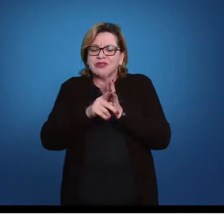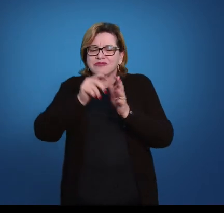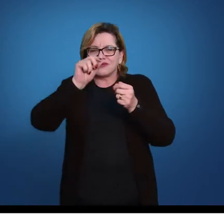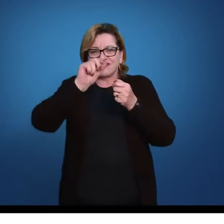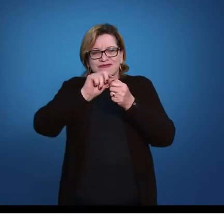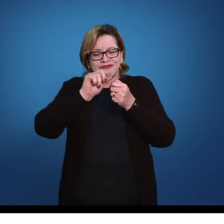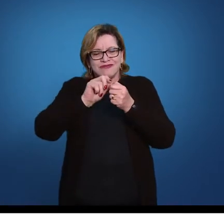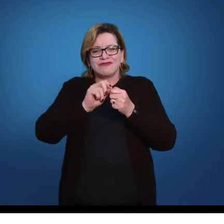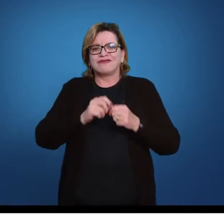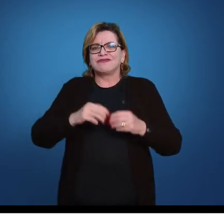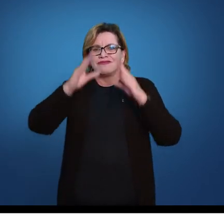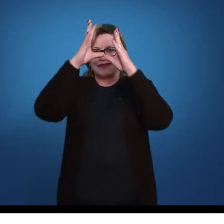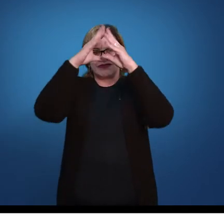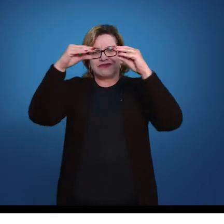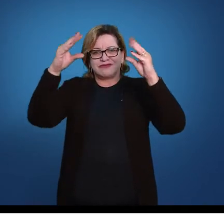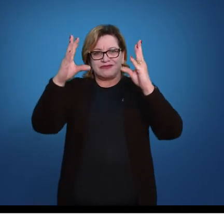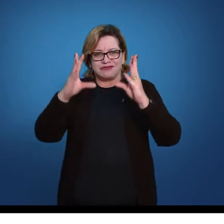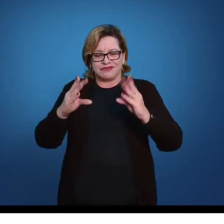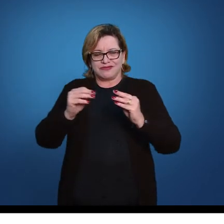espetáculo.